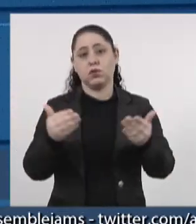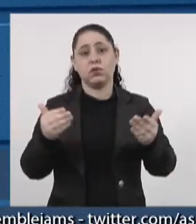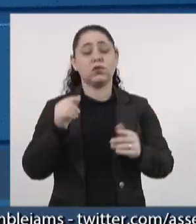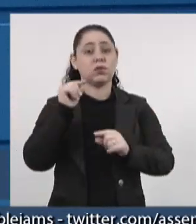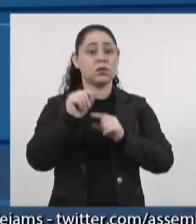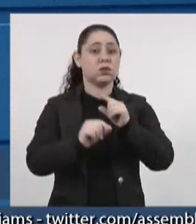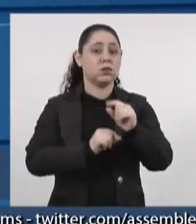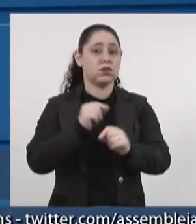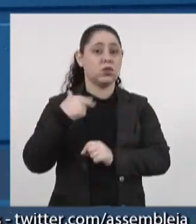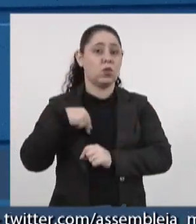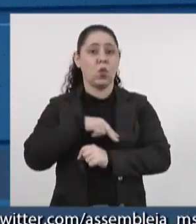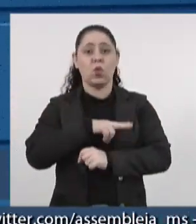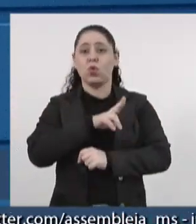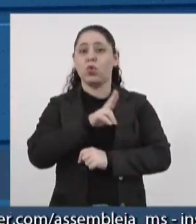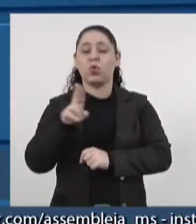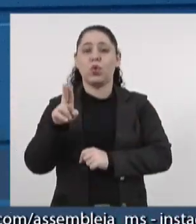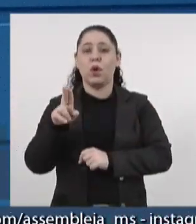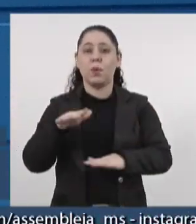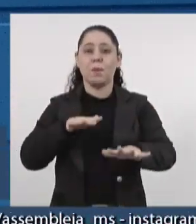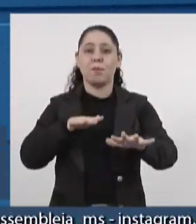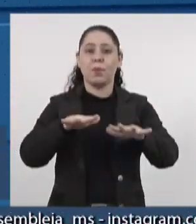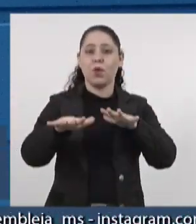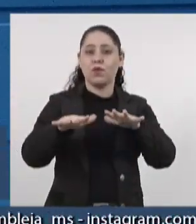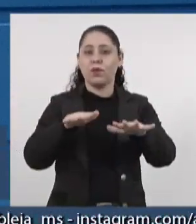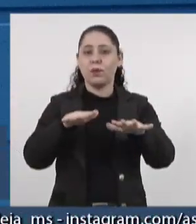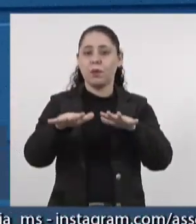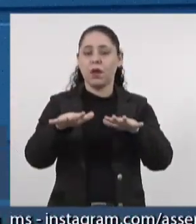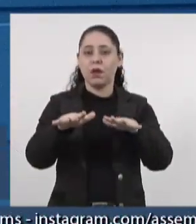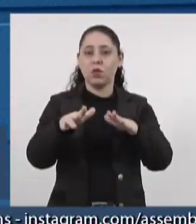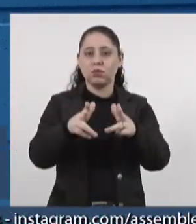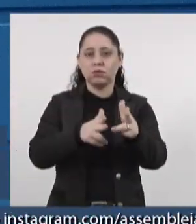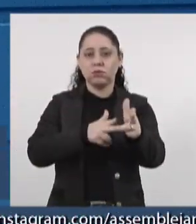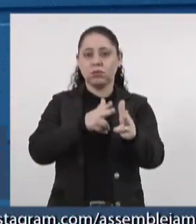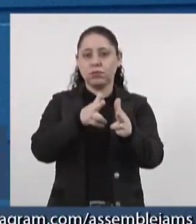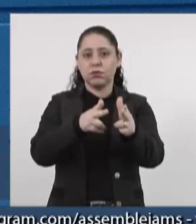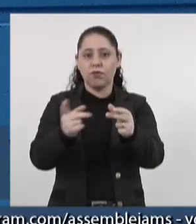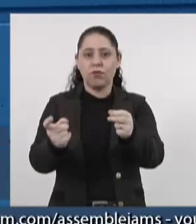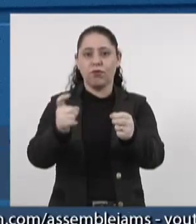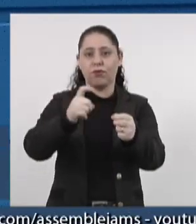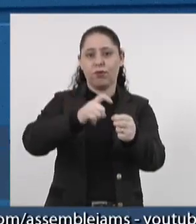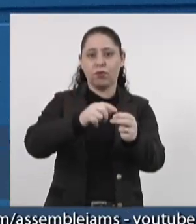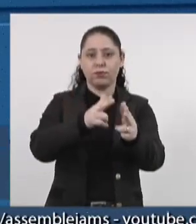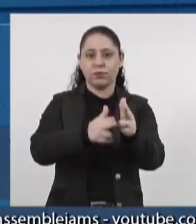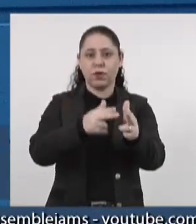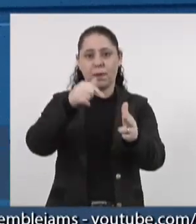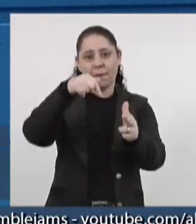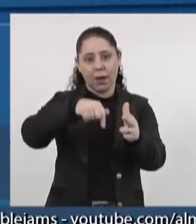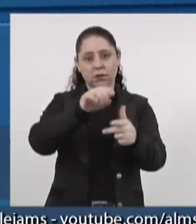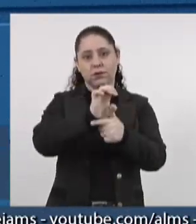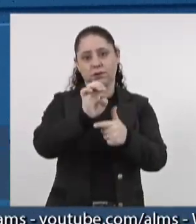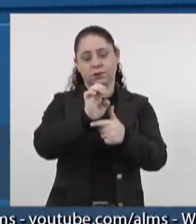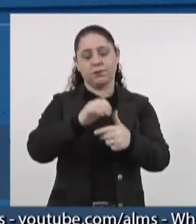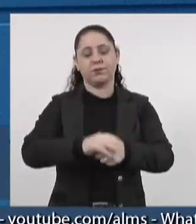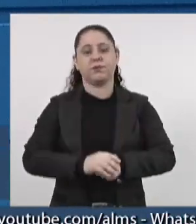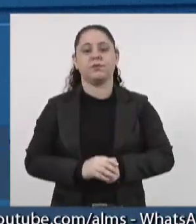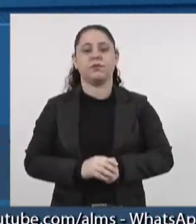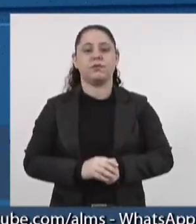que nós estamos chamando de um movimento pela ferrovia, pela volta da ferrovia no estado do Mato Grosso do Sul.